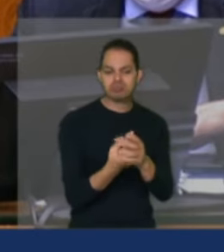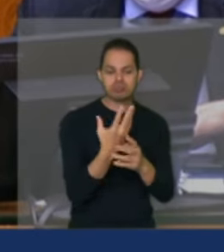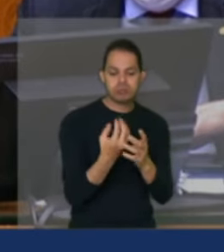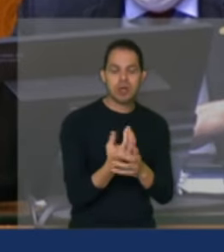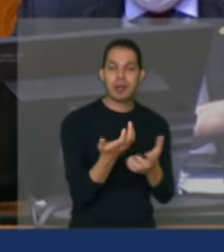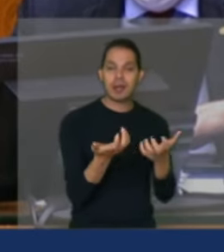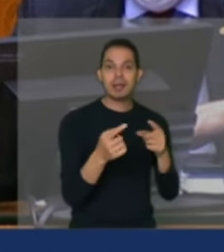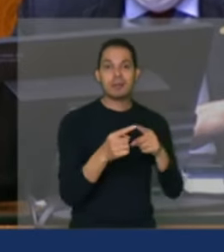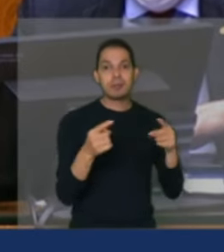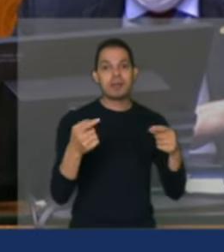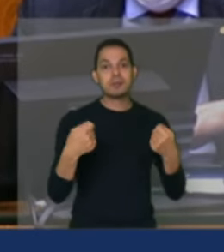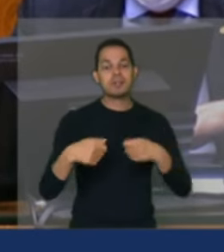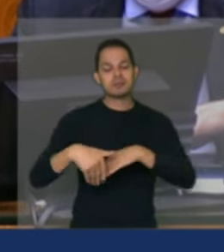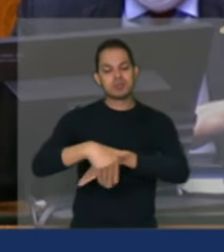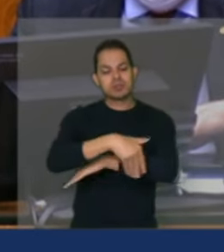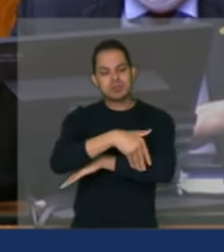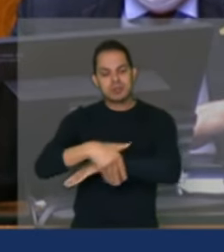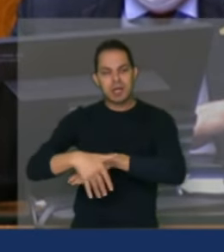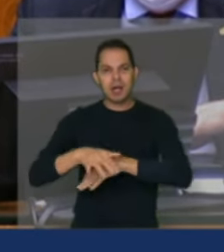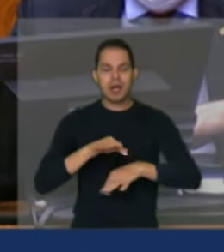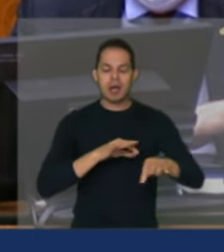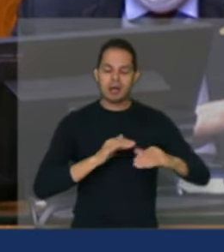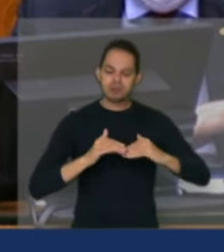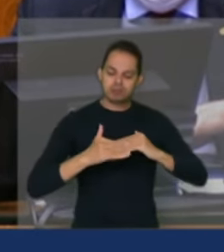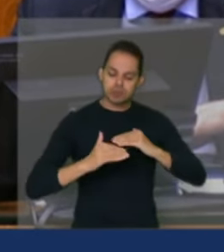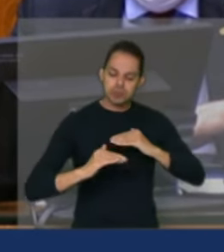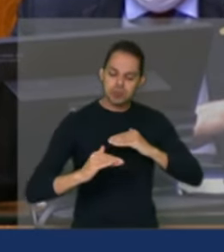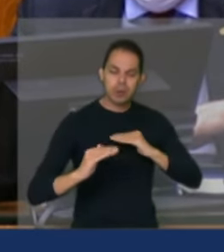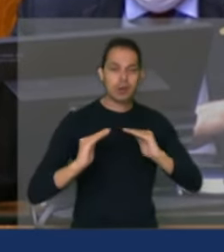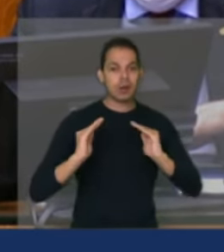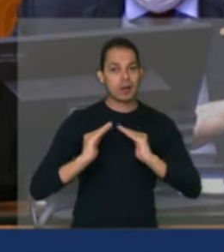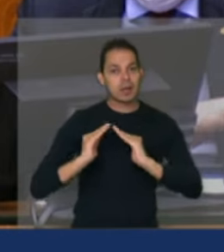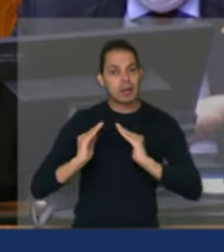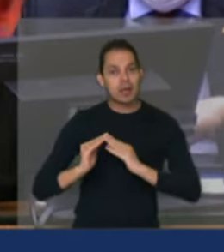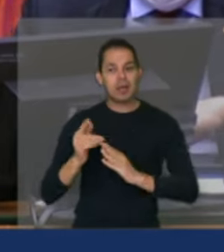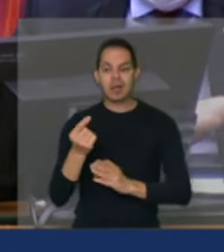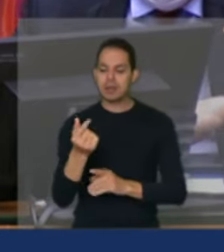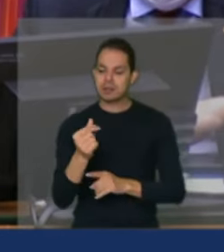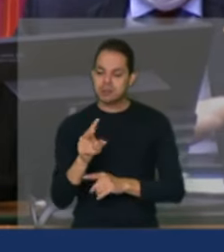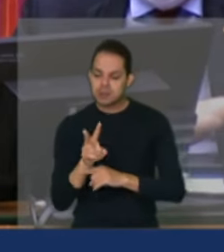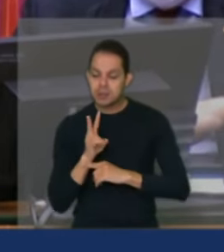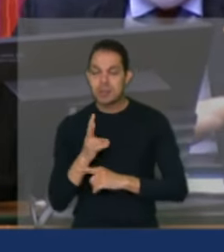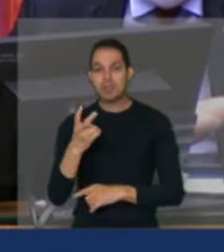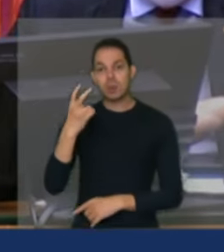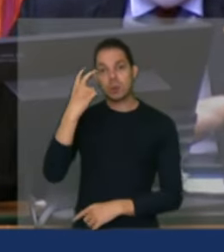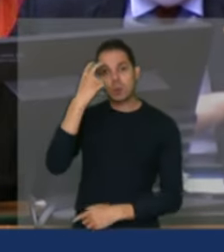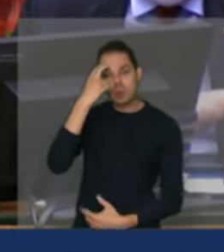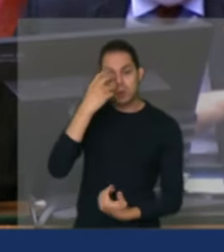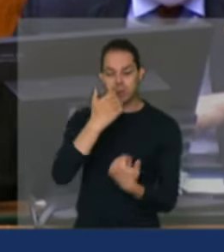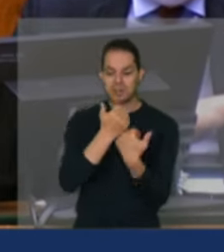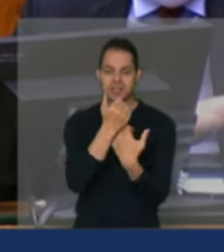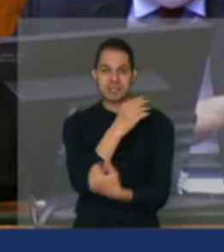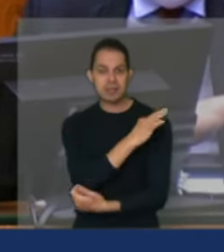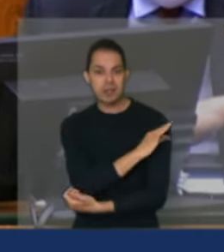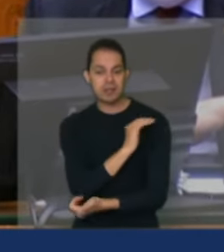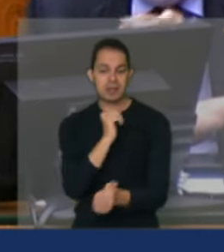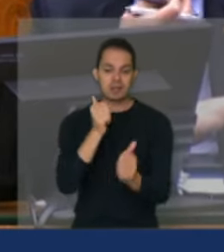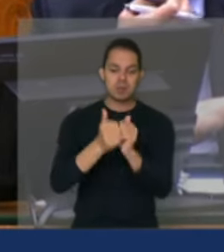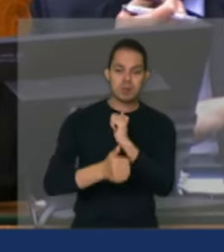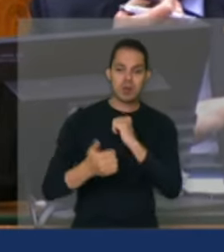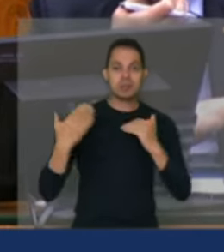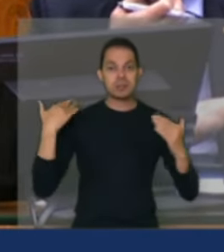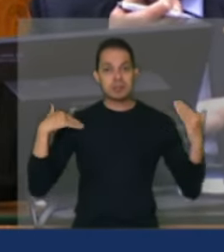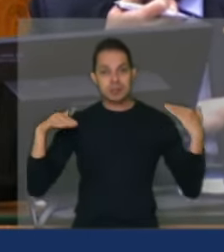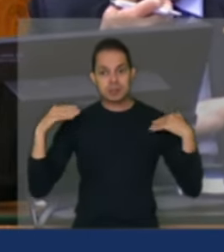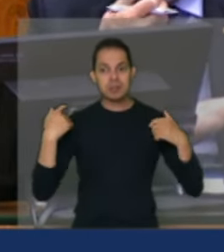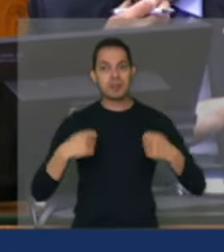precisam de estrada precisam de moradia precisam de crédito precisam de cultura de assistência técnica de esporte e lazer não é nos